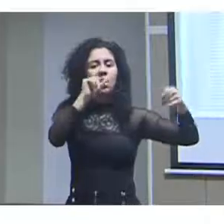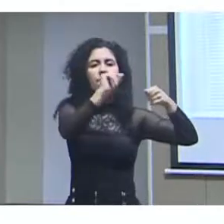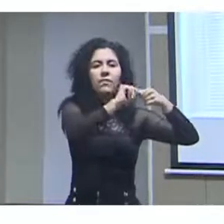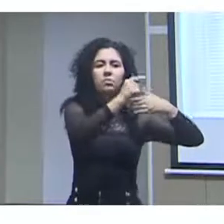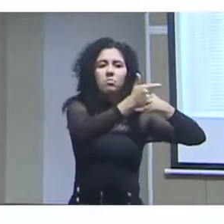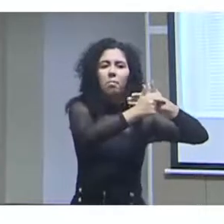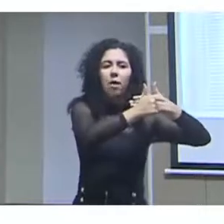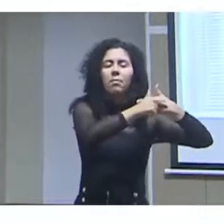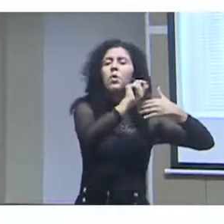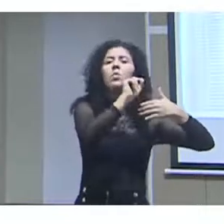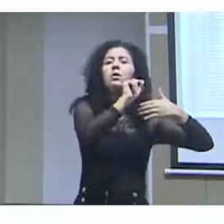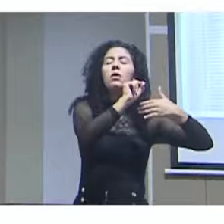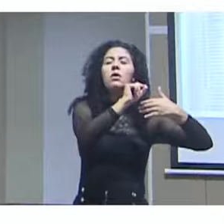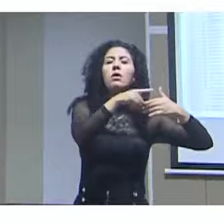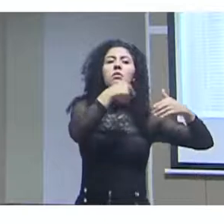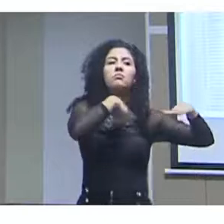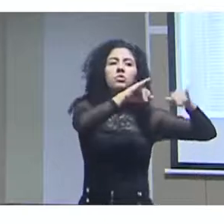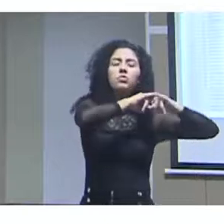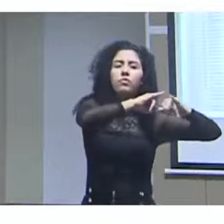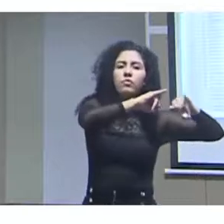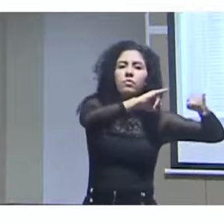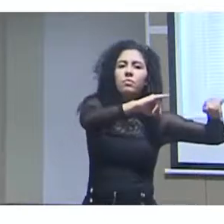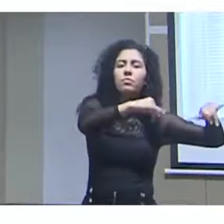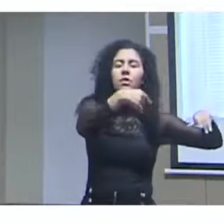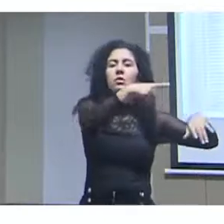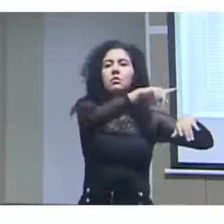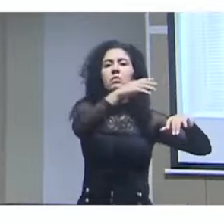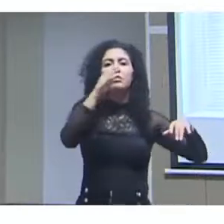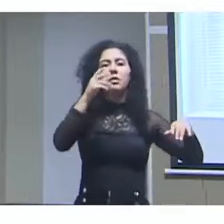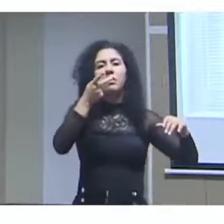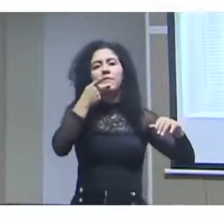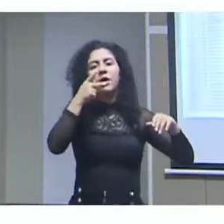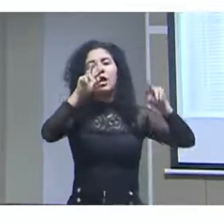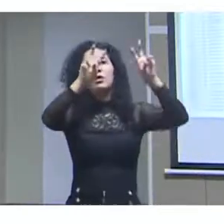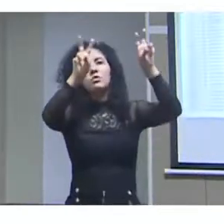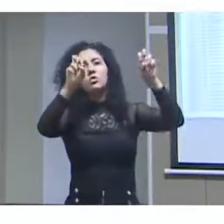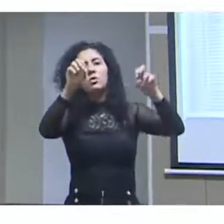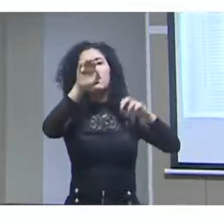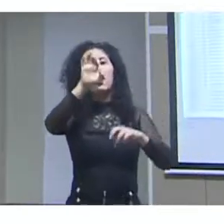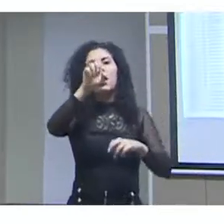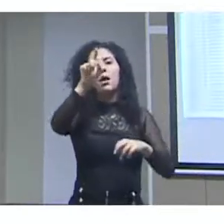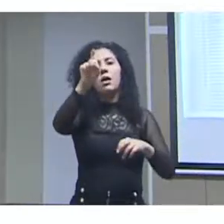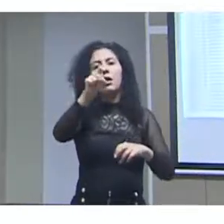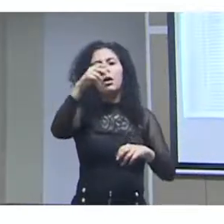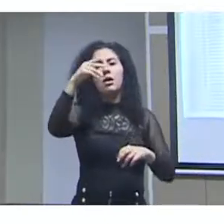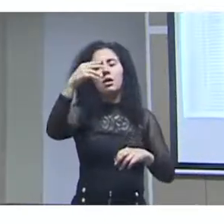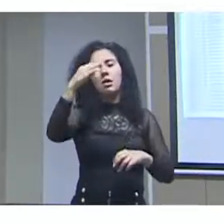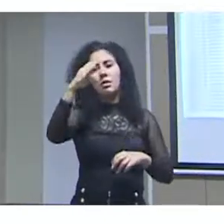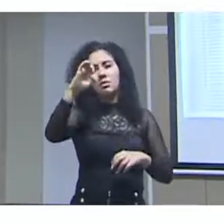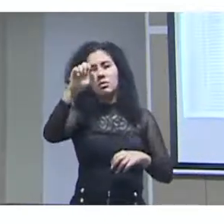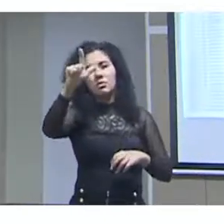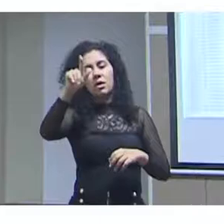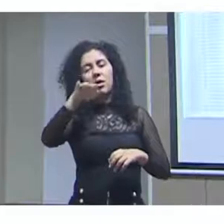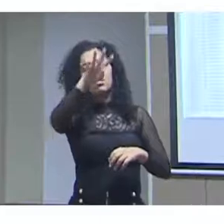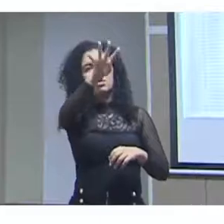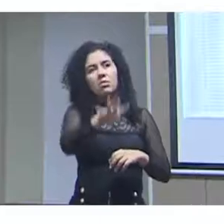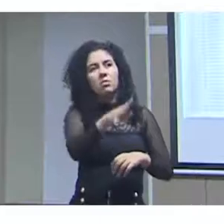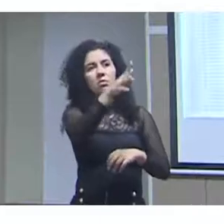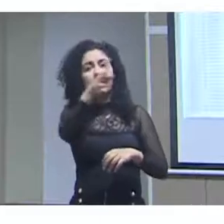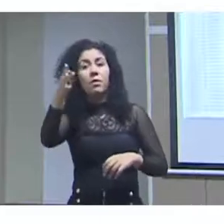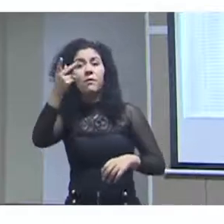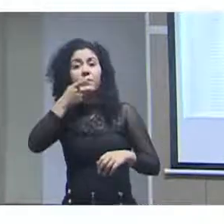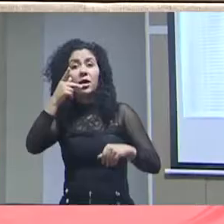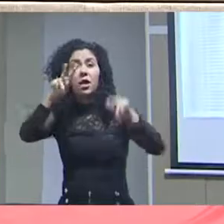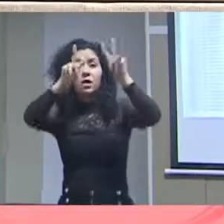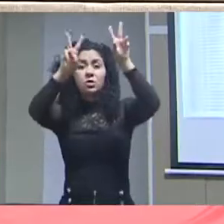dele de ser publicado em dados abertos, esse indivíduo tem que conhecer uma ferramenta como o Excel ou como qualquer coisa desse tipo, explorar esses